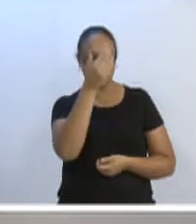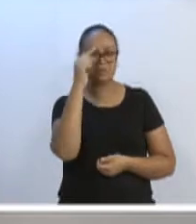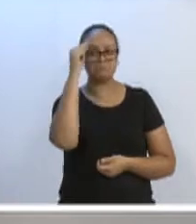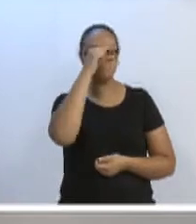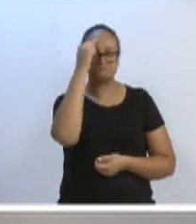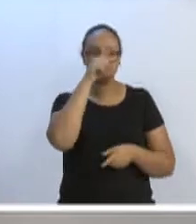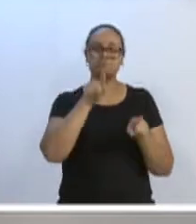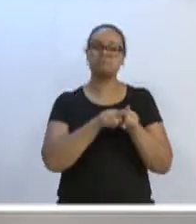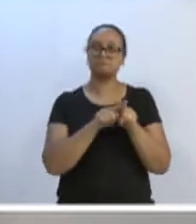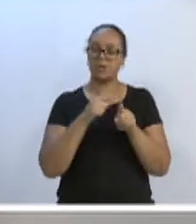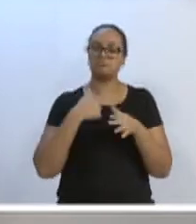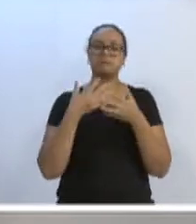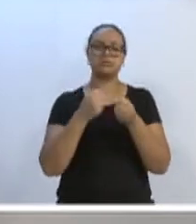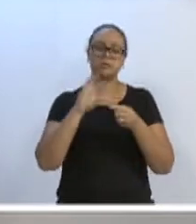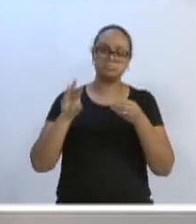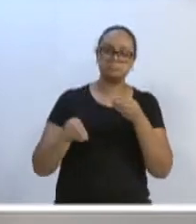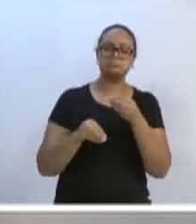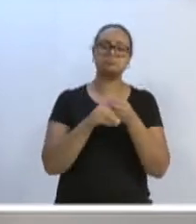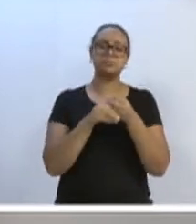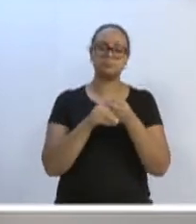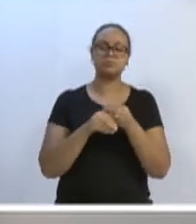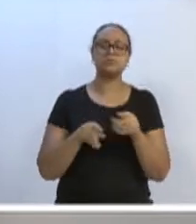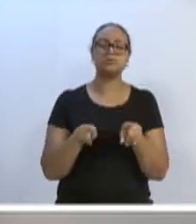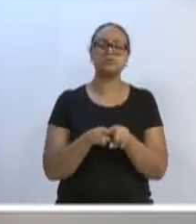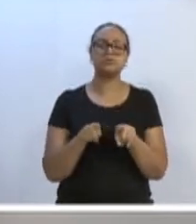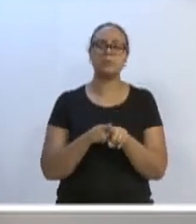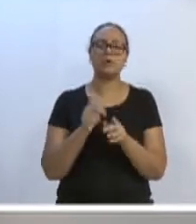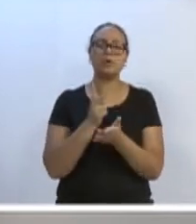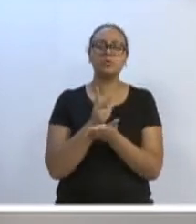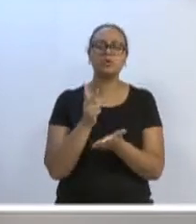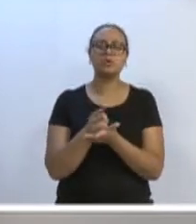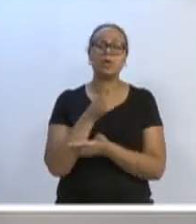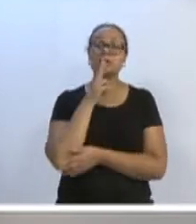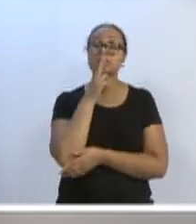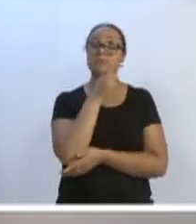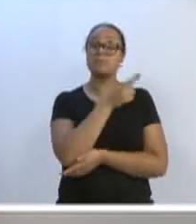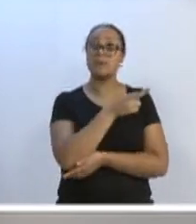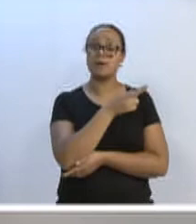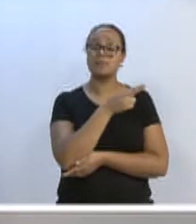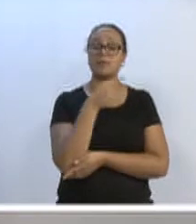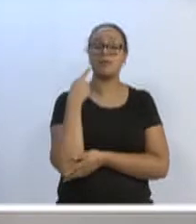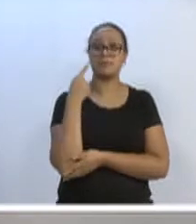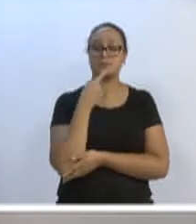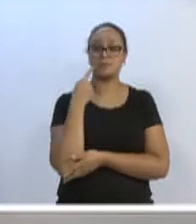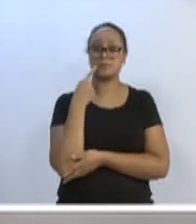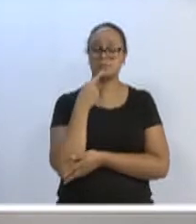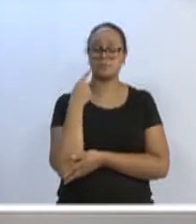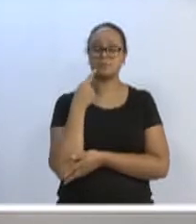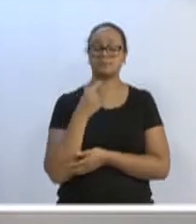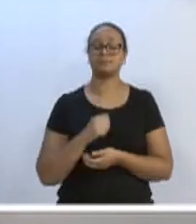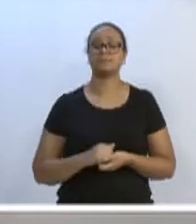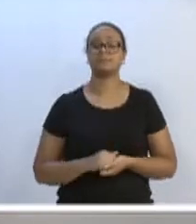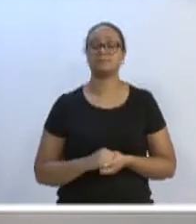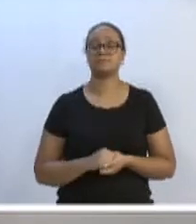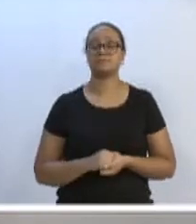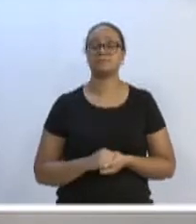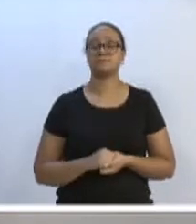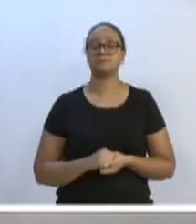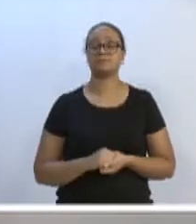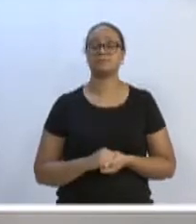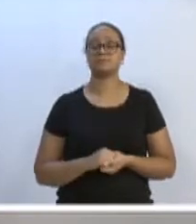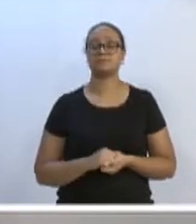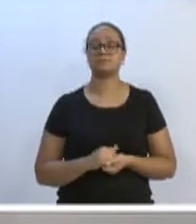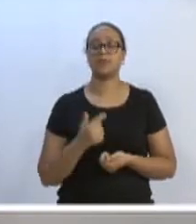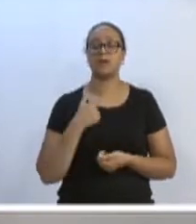incluo suas palavras e o meu pronunciamento. E, continuando, eu gostaria também de responder ao vereador Marcelo Lanzarim, dizer que recebi informações